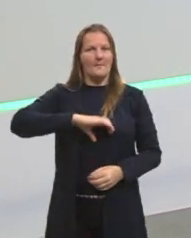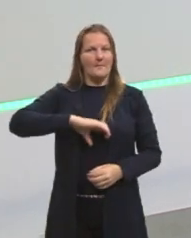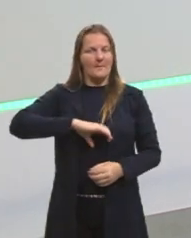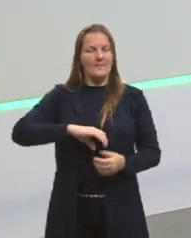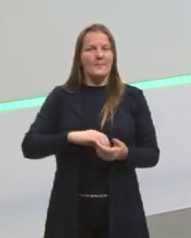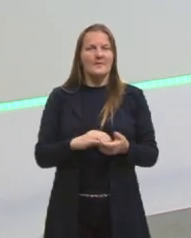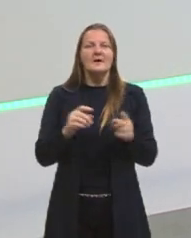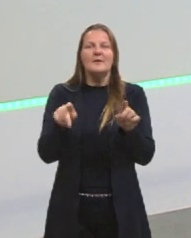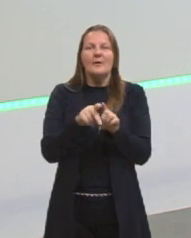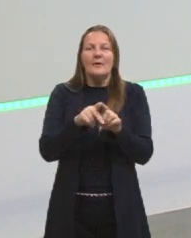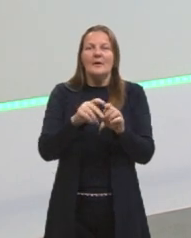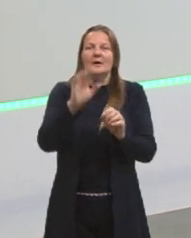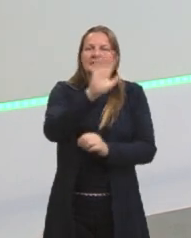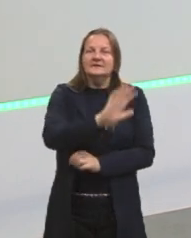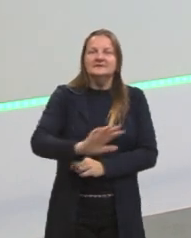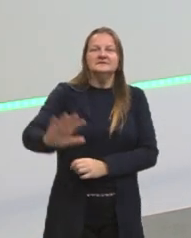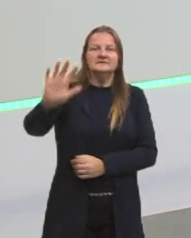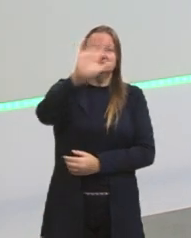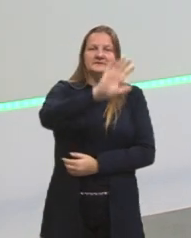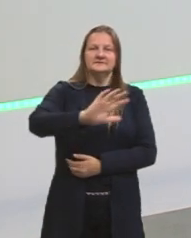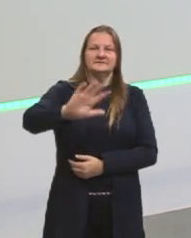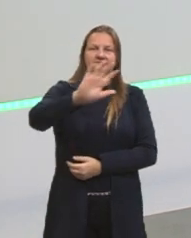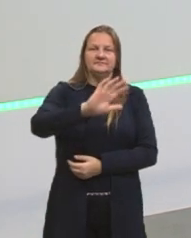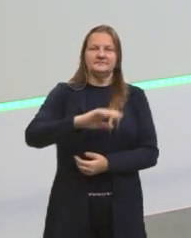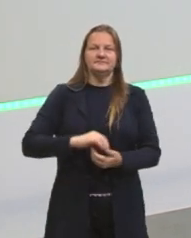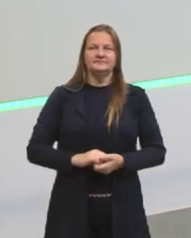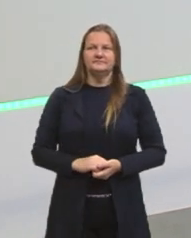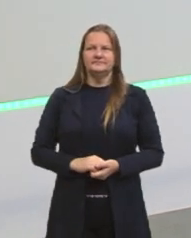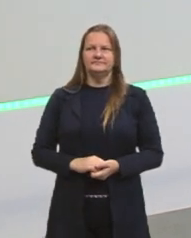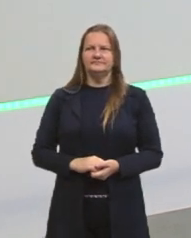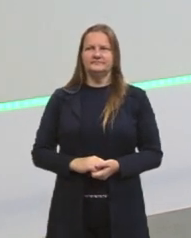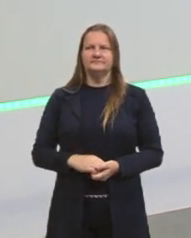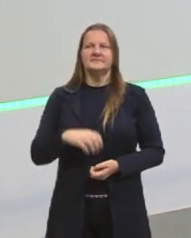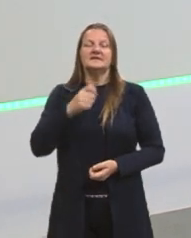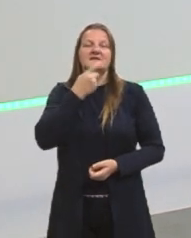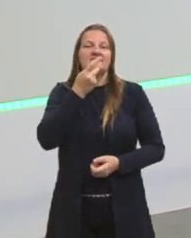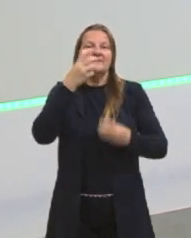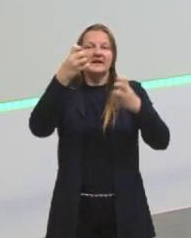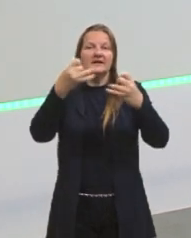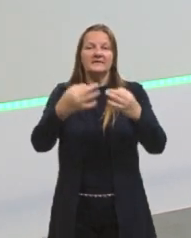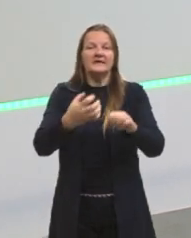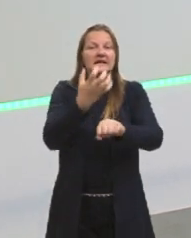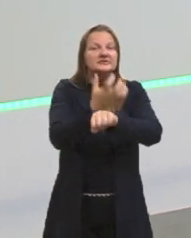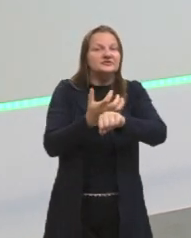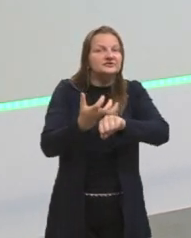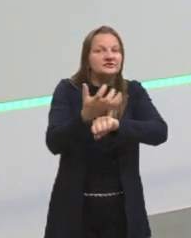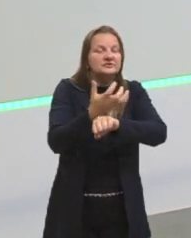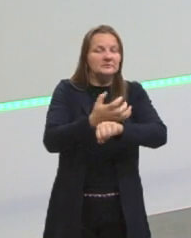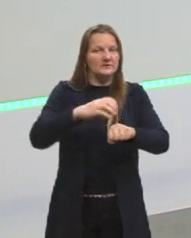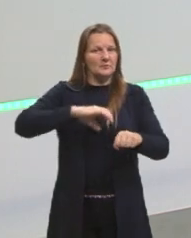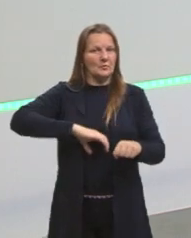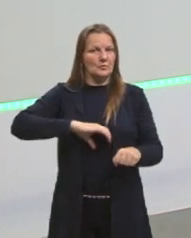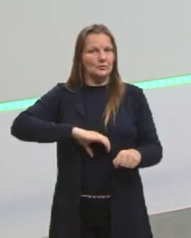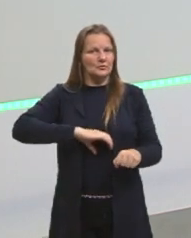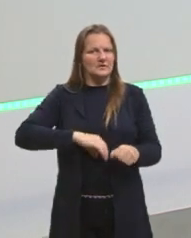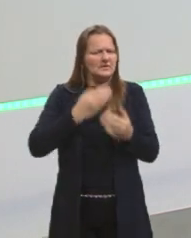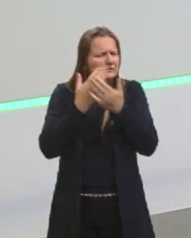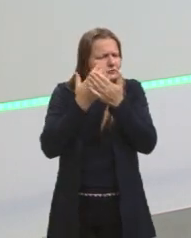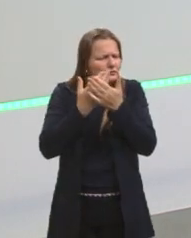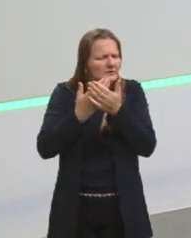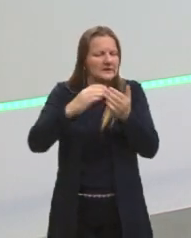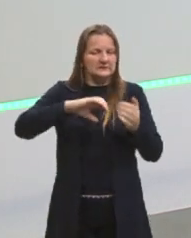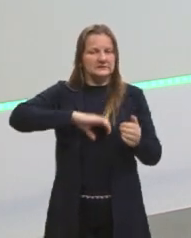é numa questão abrangente. Quando eu falo em disciplina da língua portuguesa, no estudar o